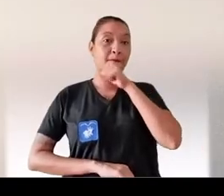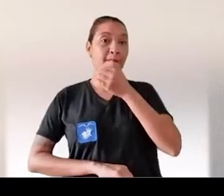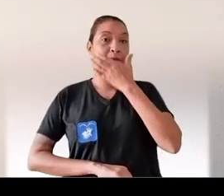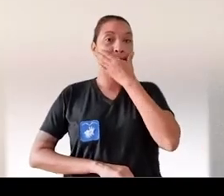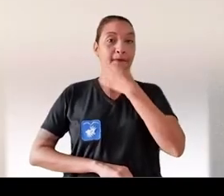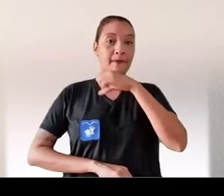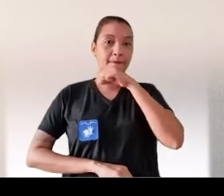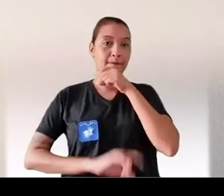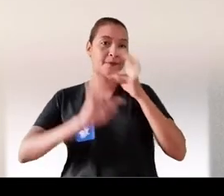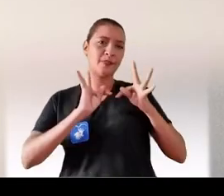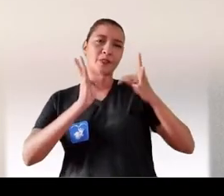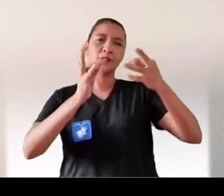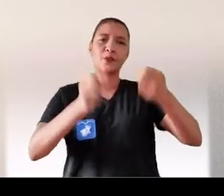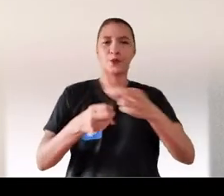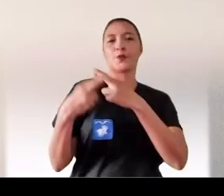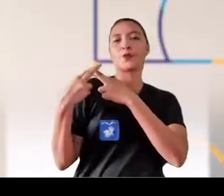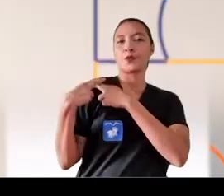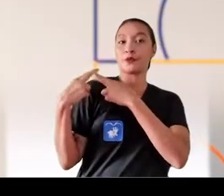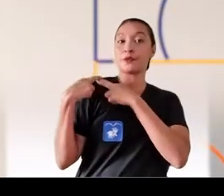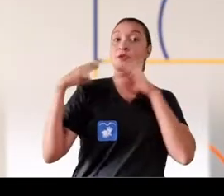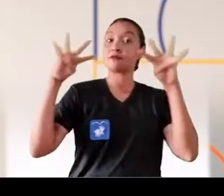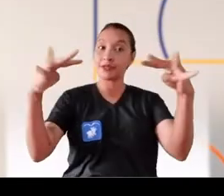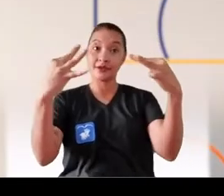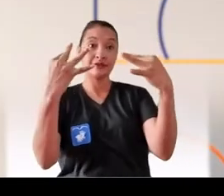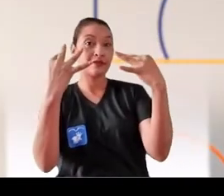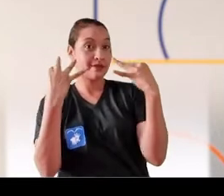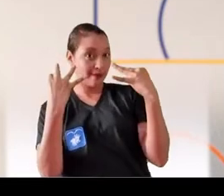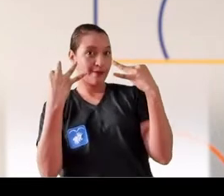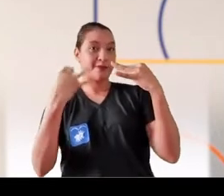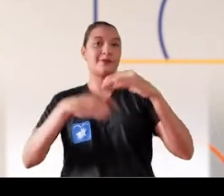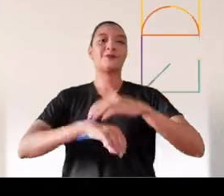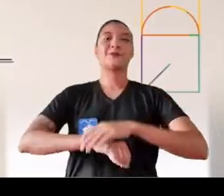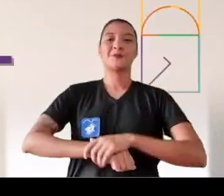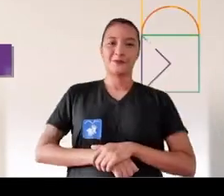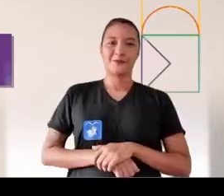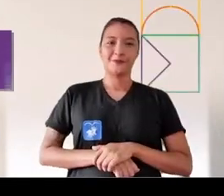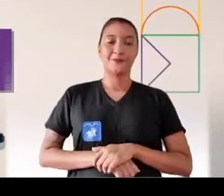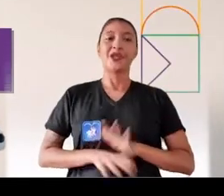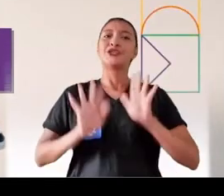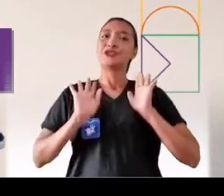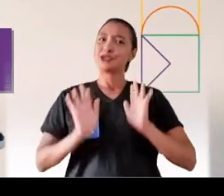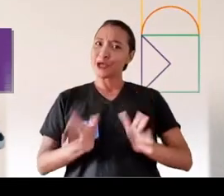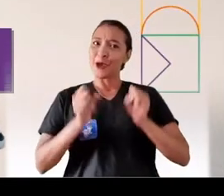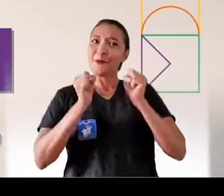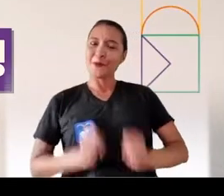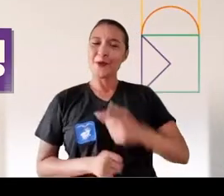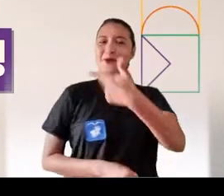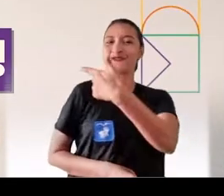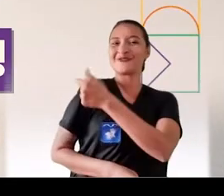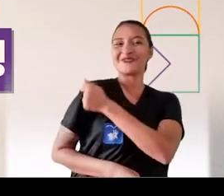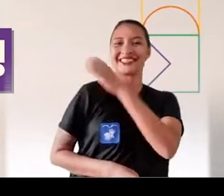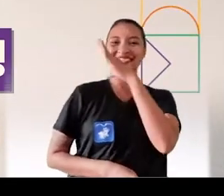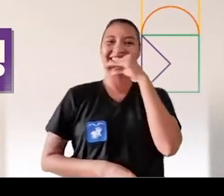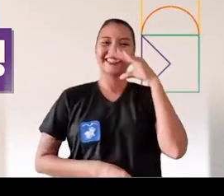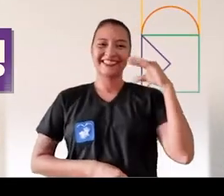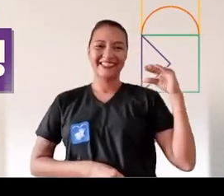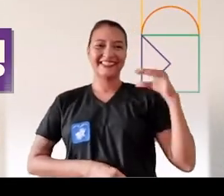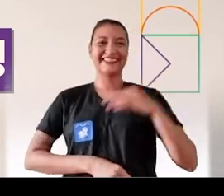Atenção, mamães, papais e todos os responsáveis. Chegou a nossa vez!